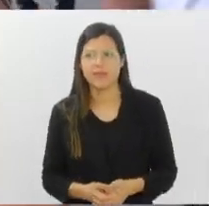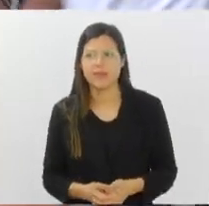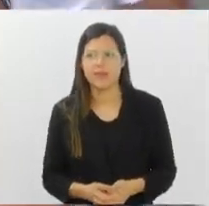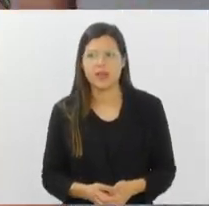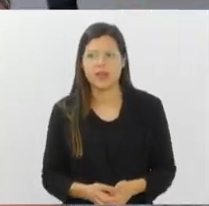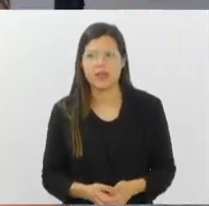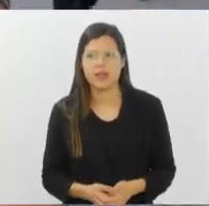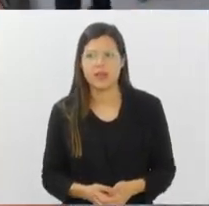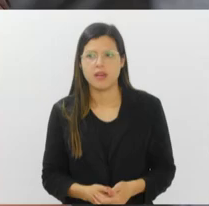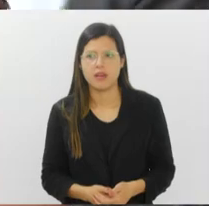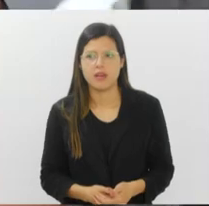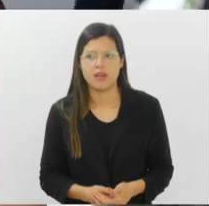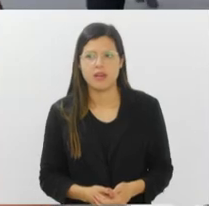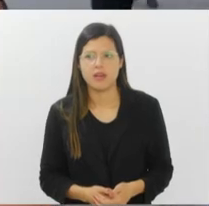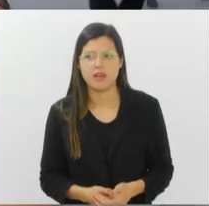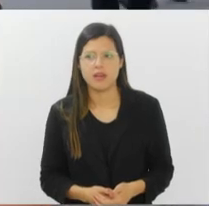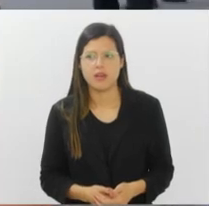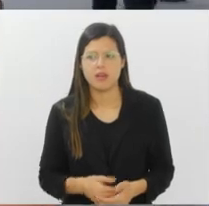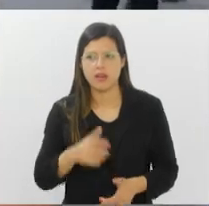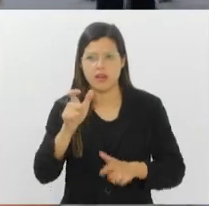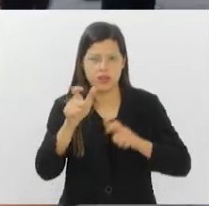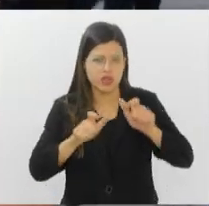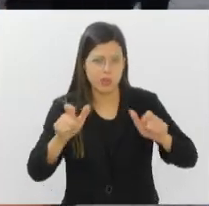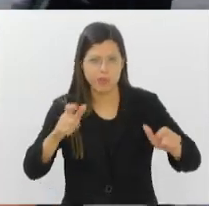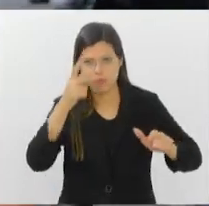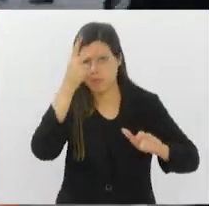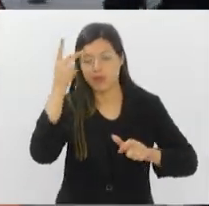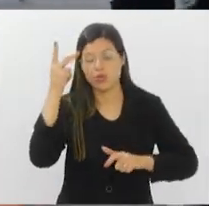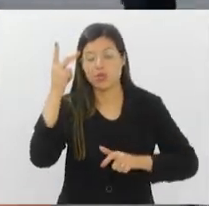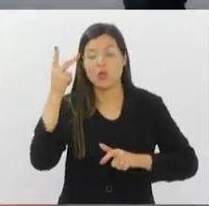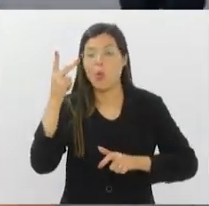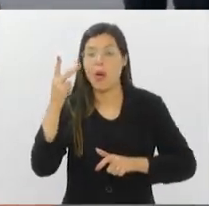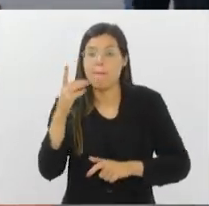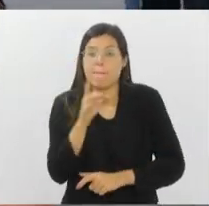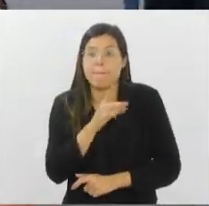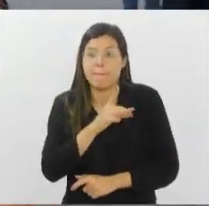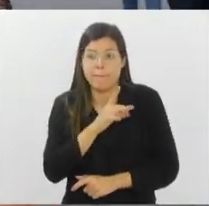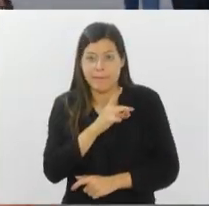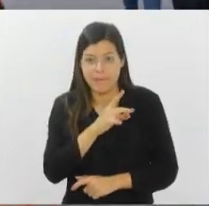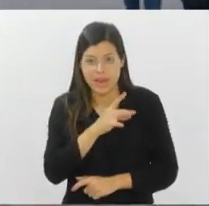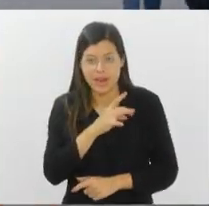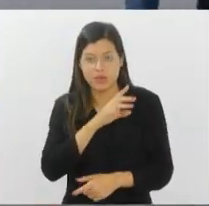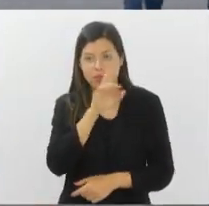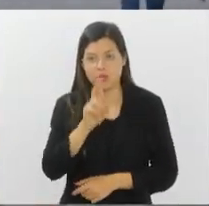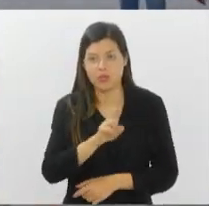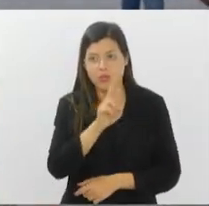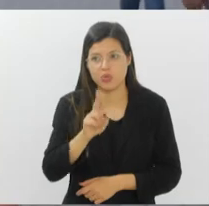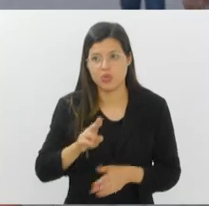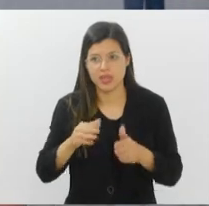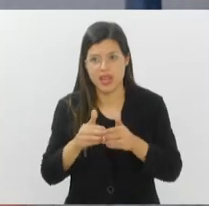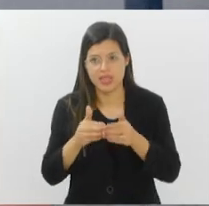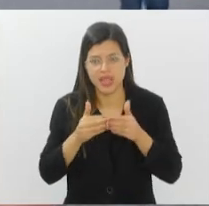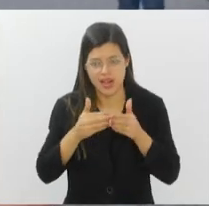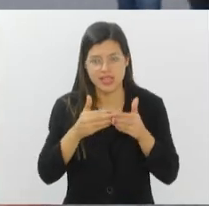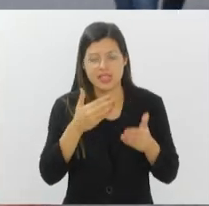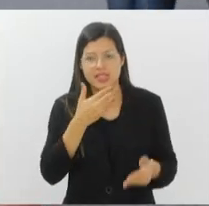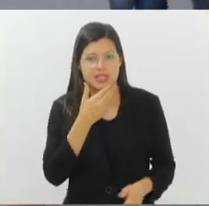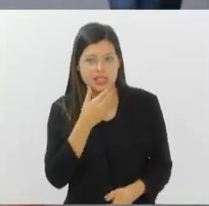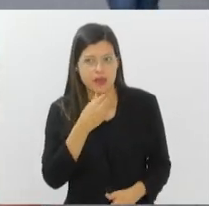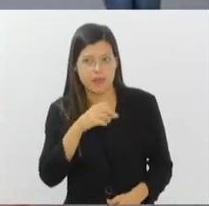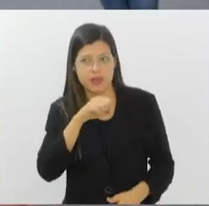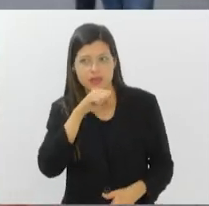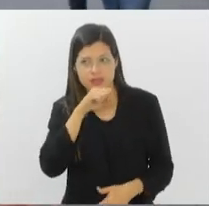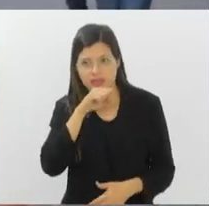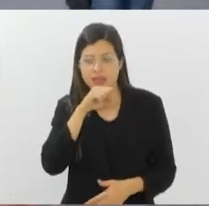as pessoas ficam com medo de utilizar, muitas das vezes, essa licença paternidade por conta de